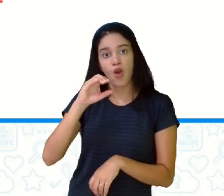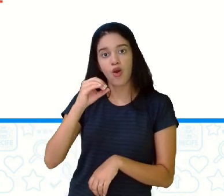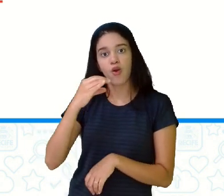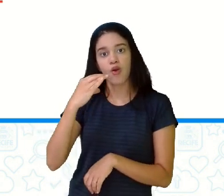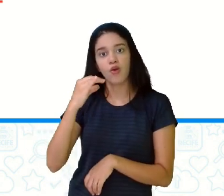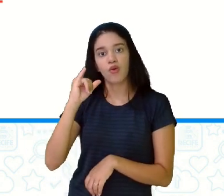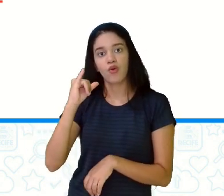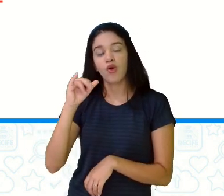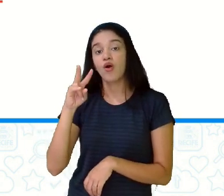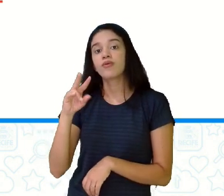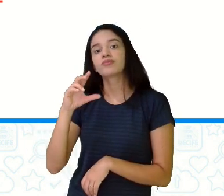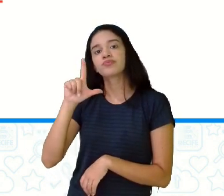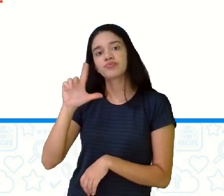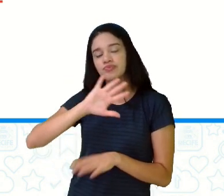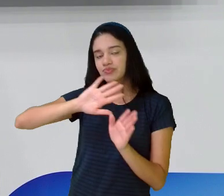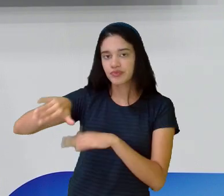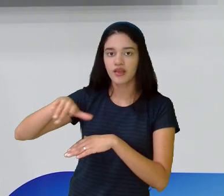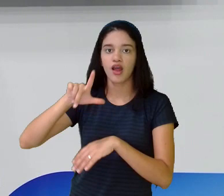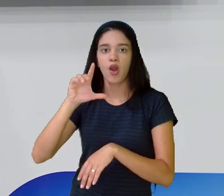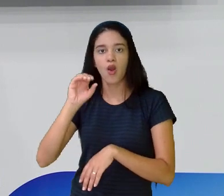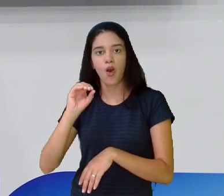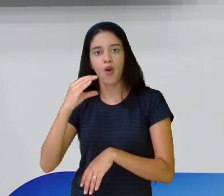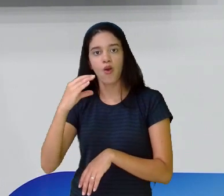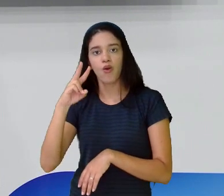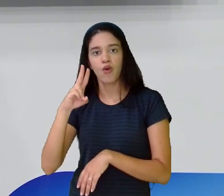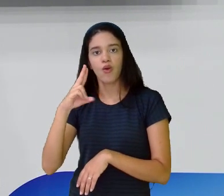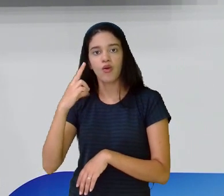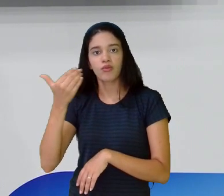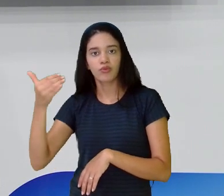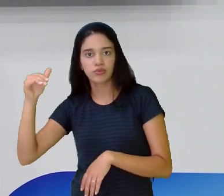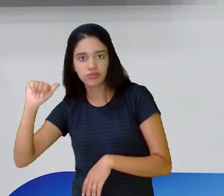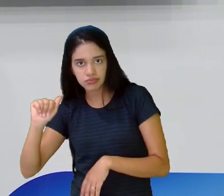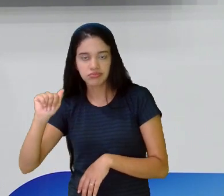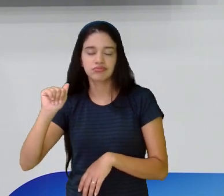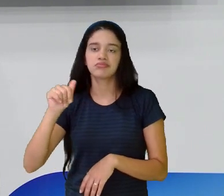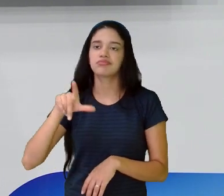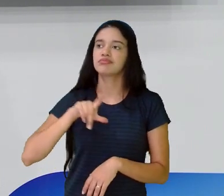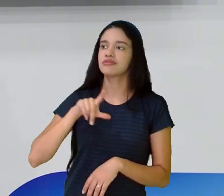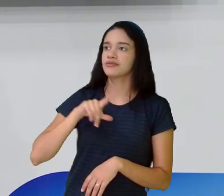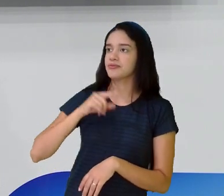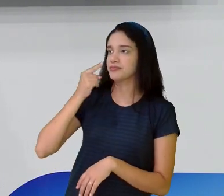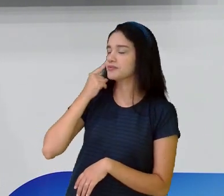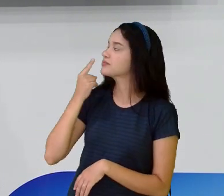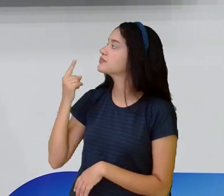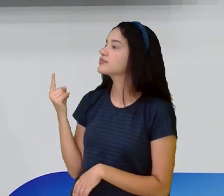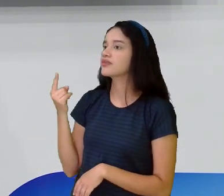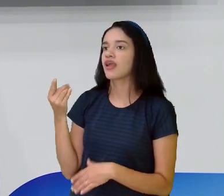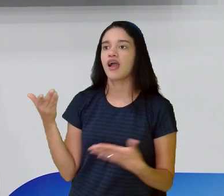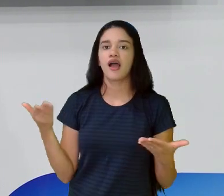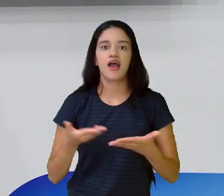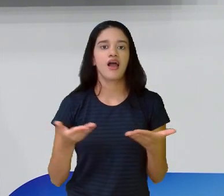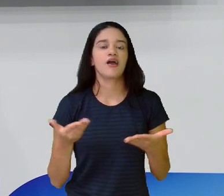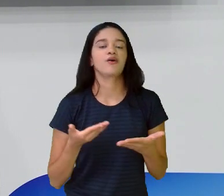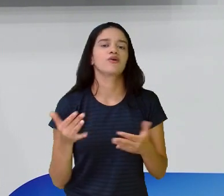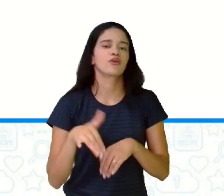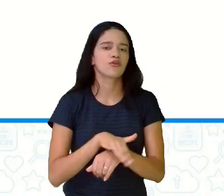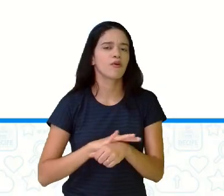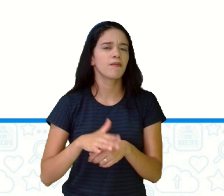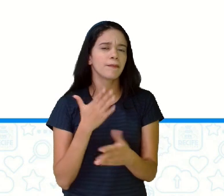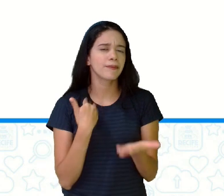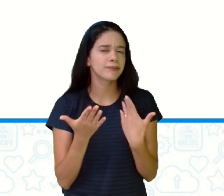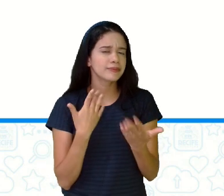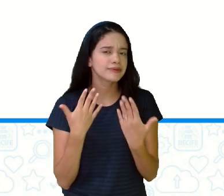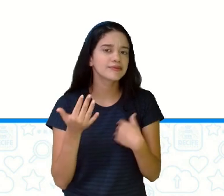mais palavras que possuem valor de adjetivo. Conversando um pouquinho sobre os contos.